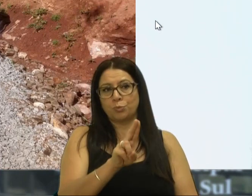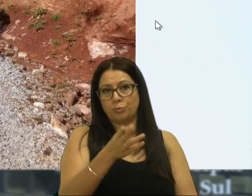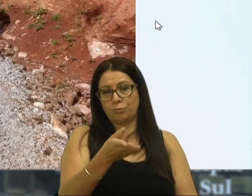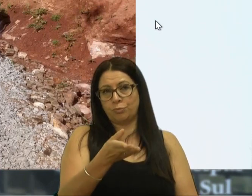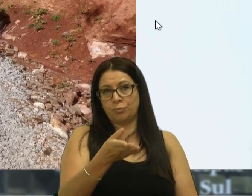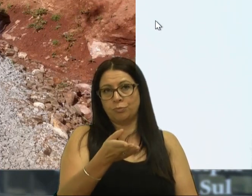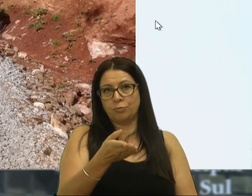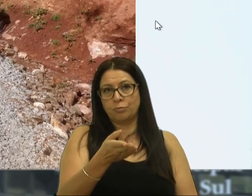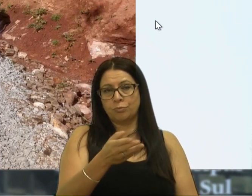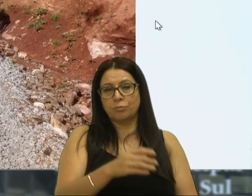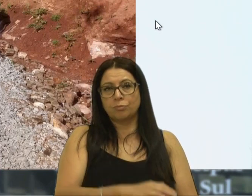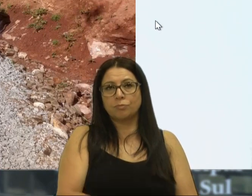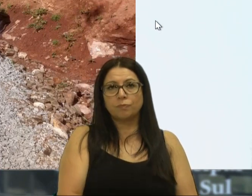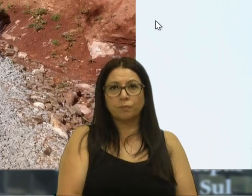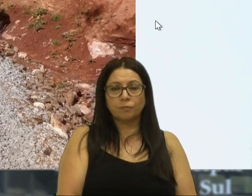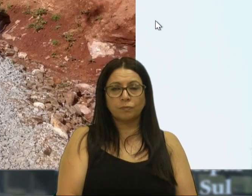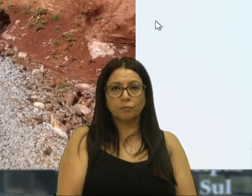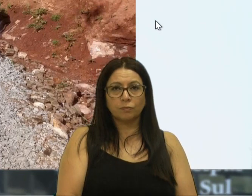nesse trecho.